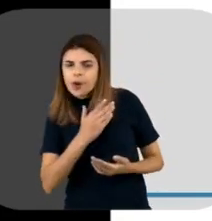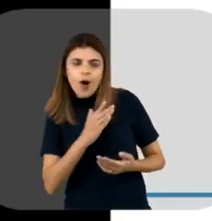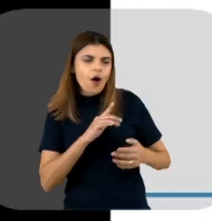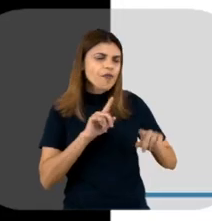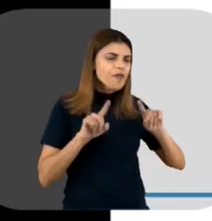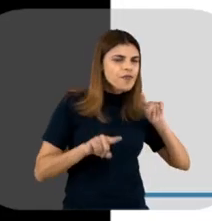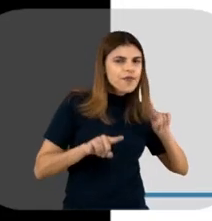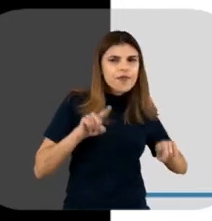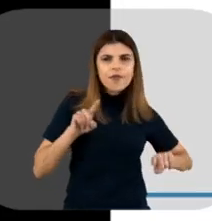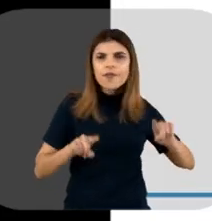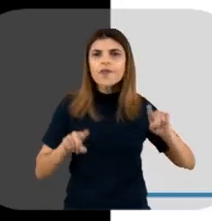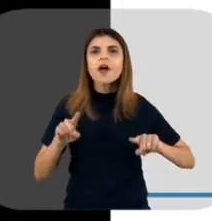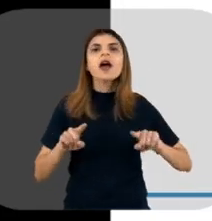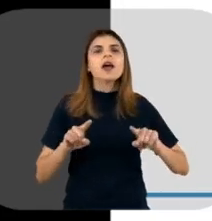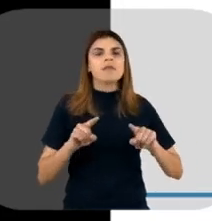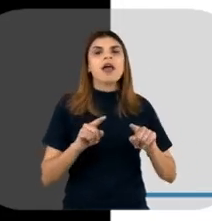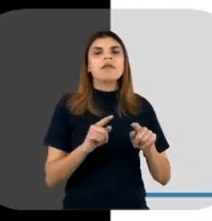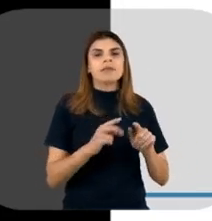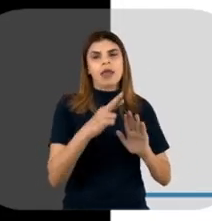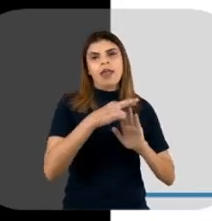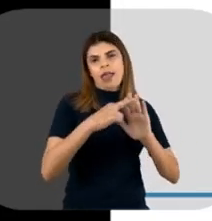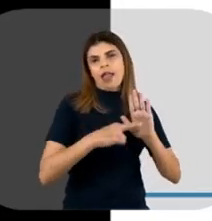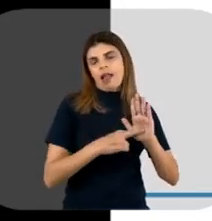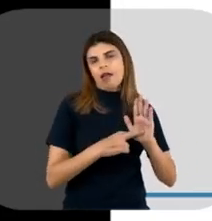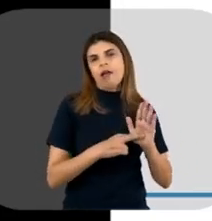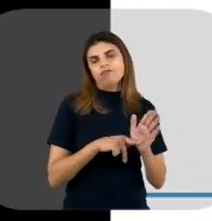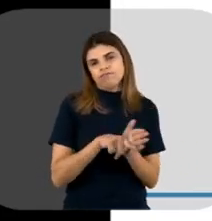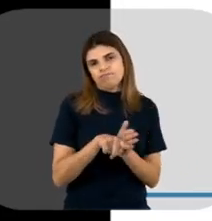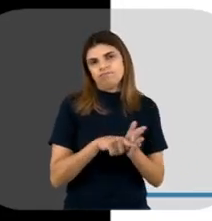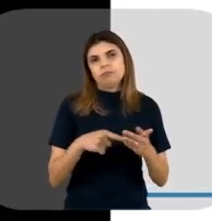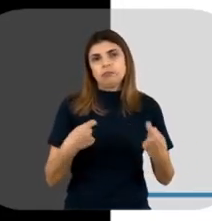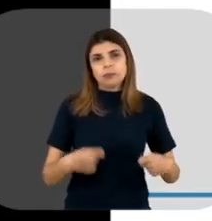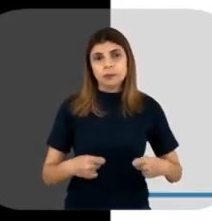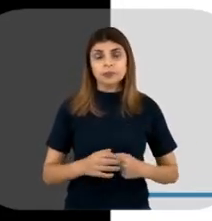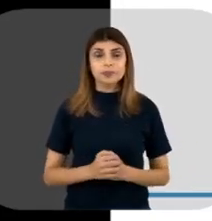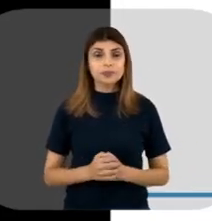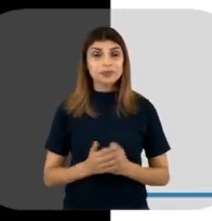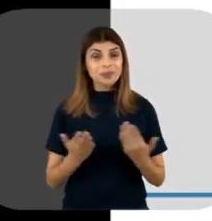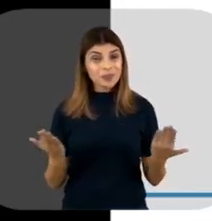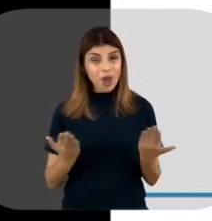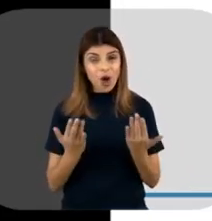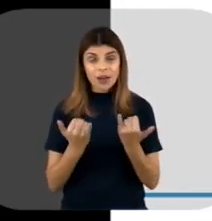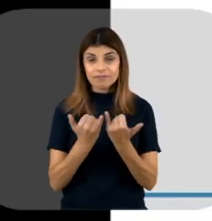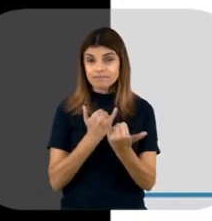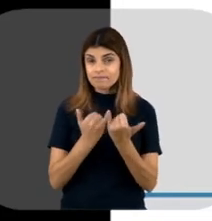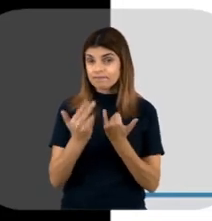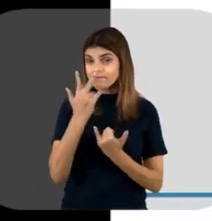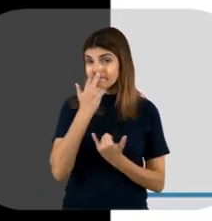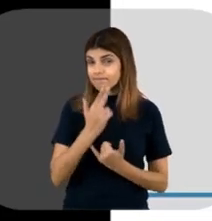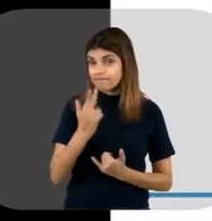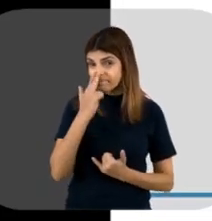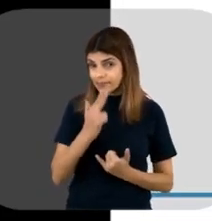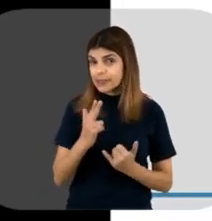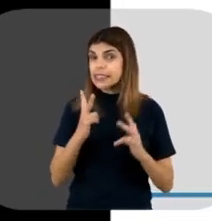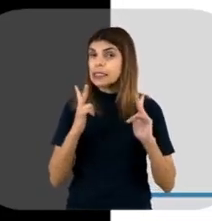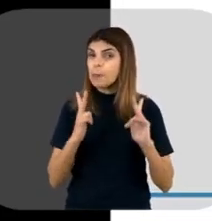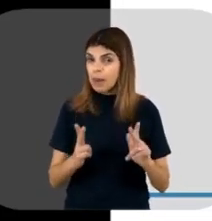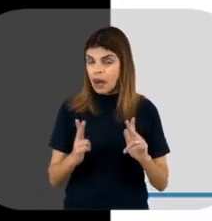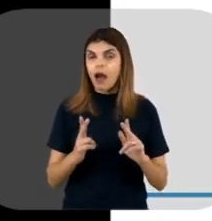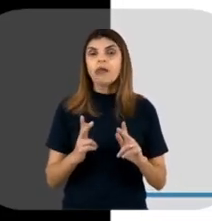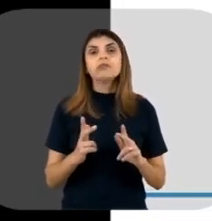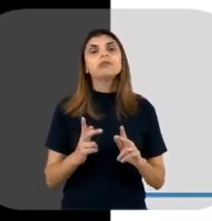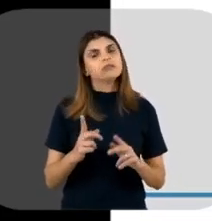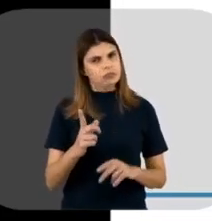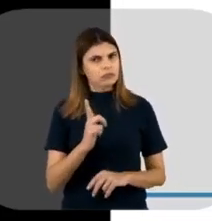como as agências regulatórias preconizam, né? Já dentro do similar, que que acontece, né? Você